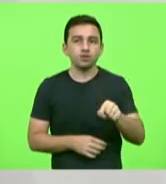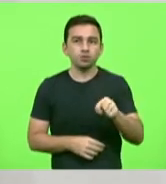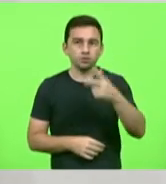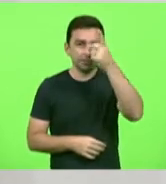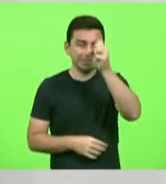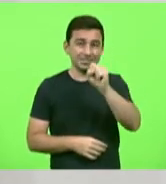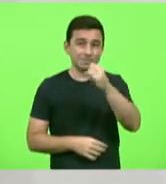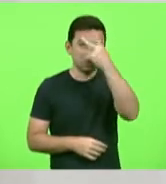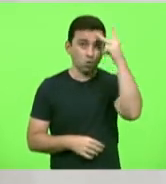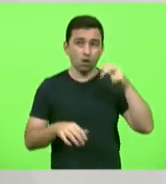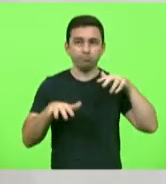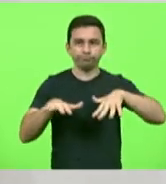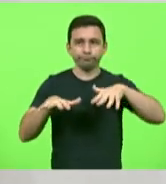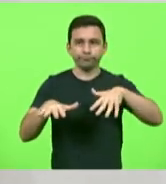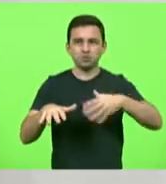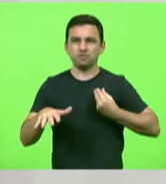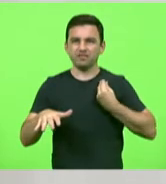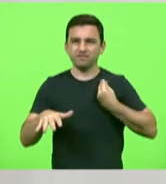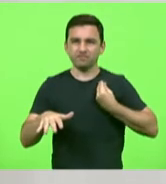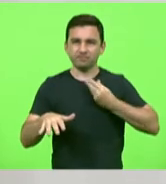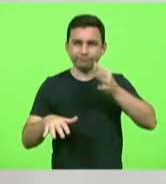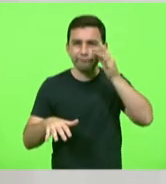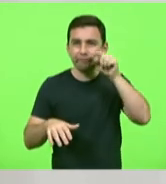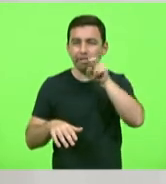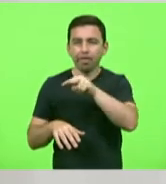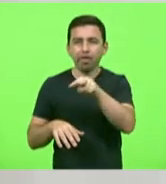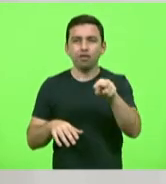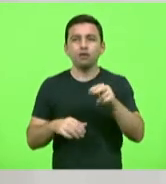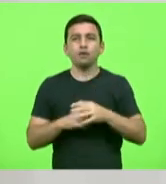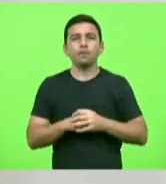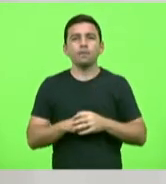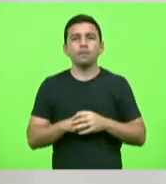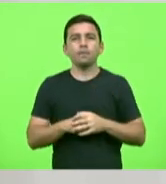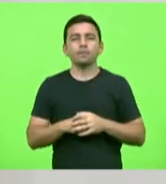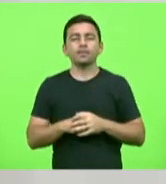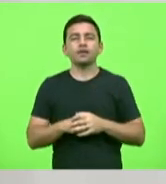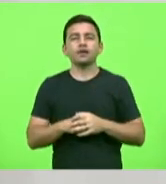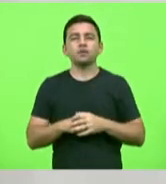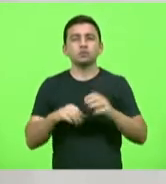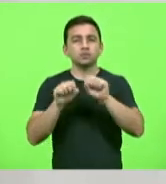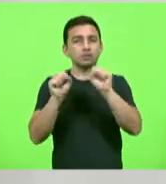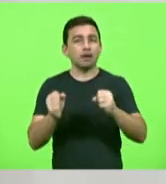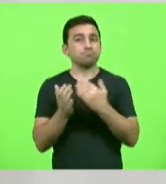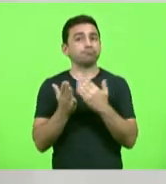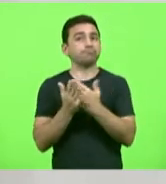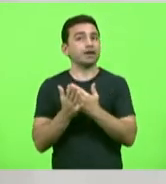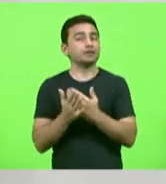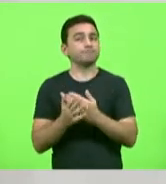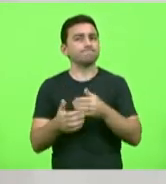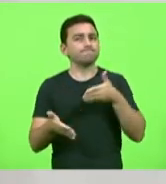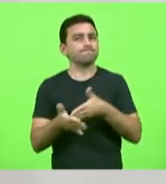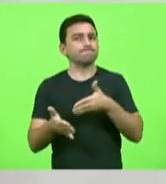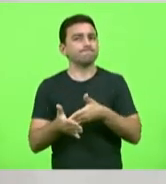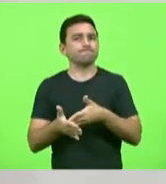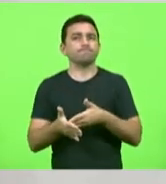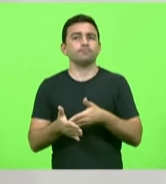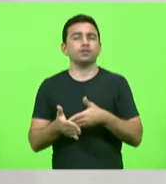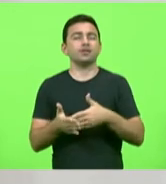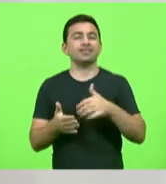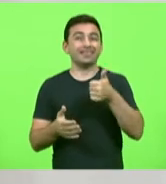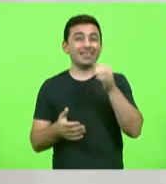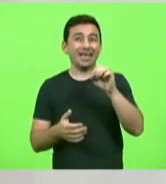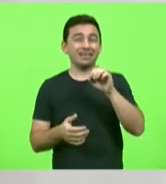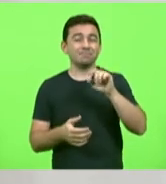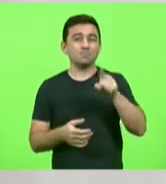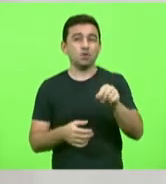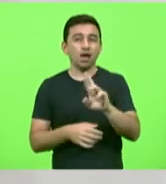participando agora nós começamos a cercar o sistema 10 mil reais dobrados na reincidência aqueles